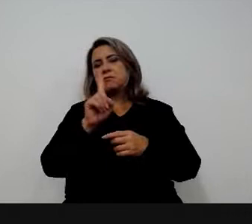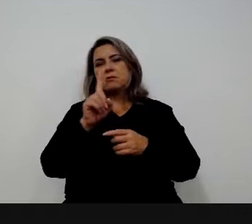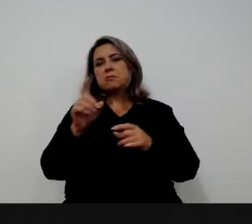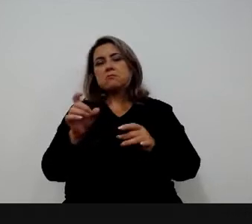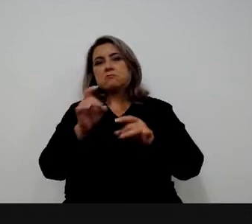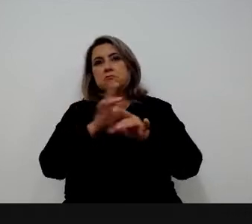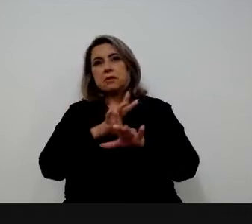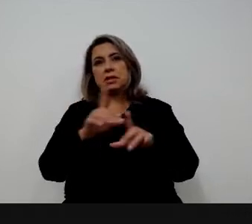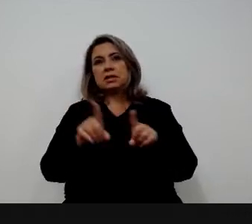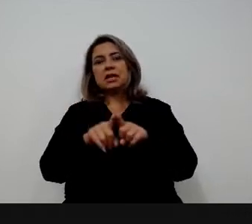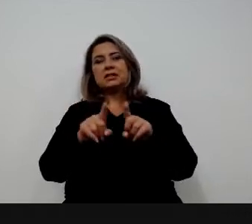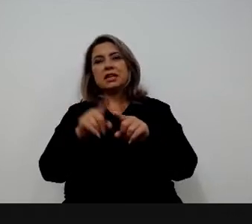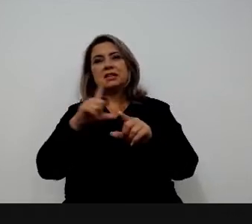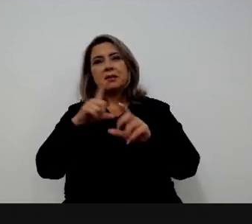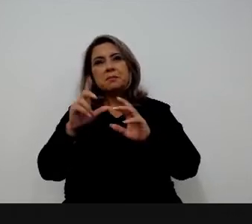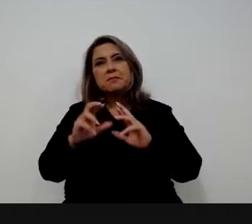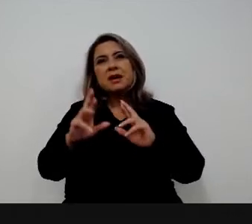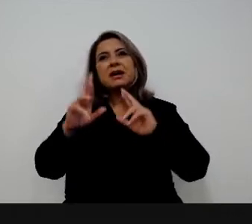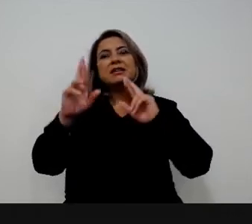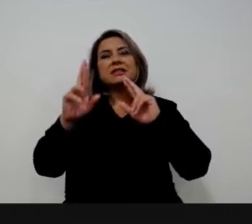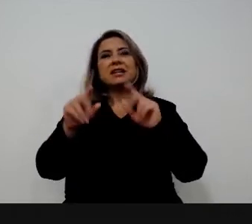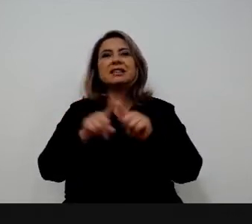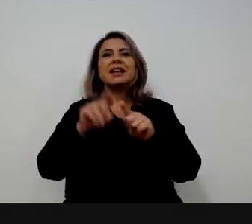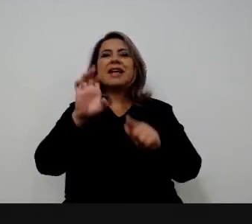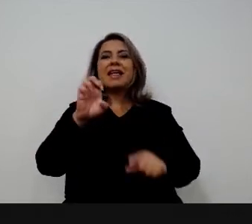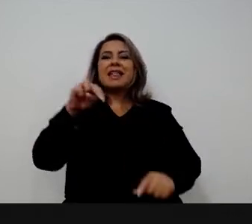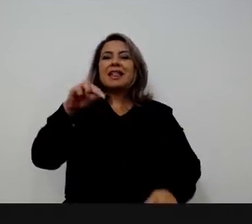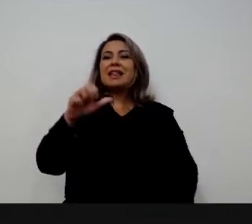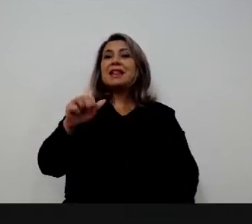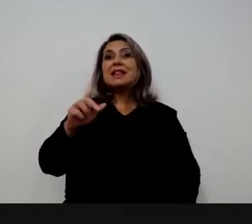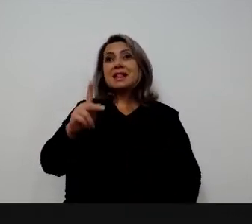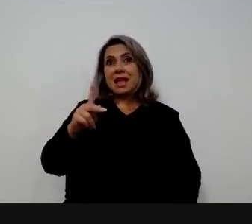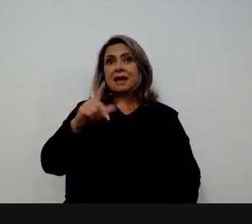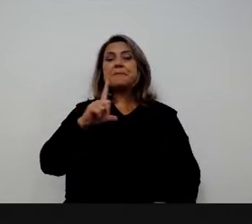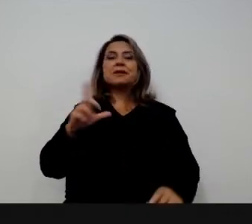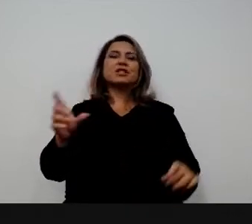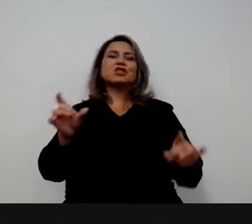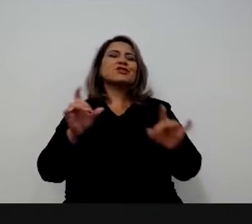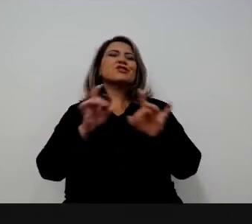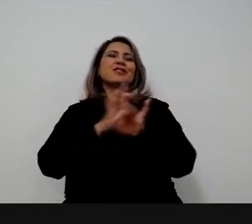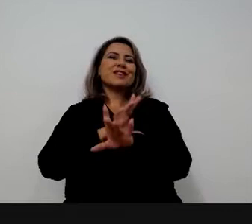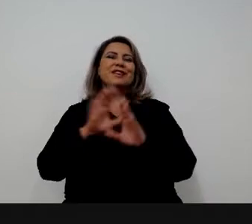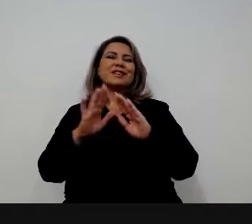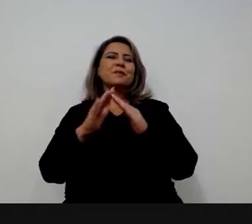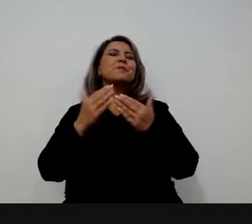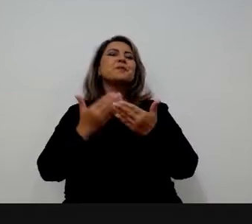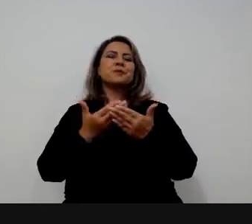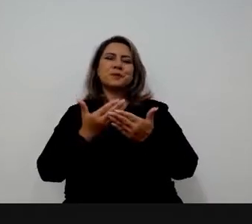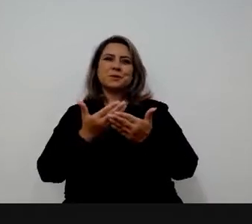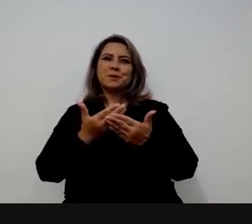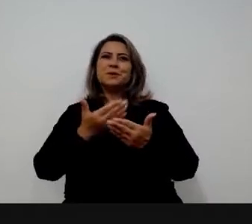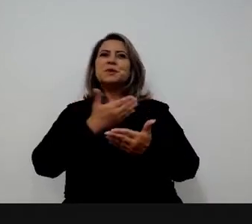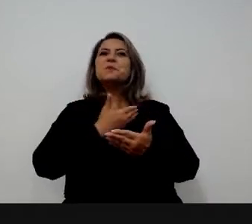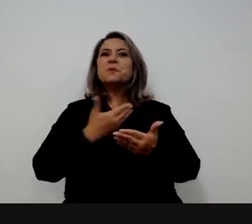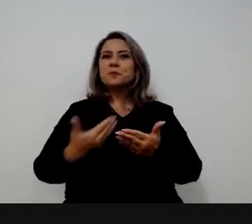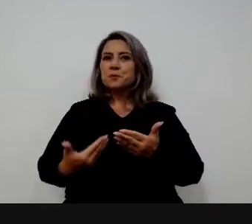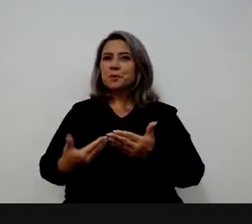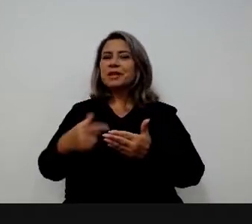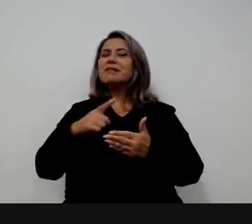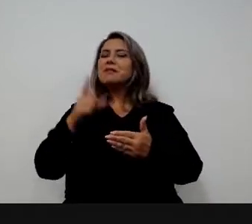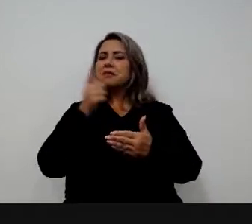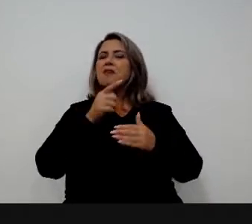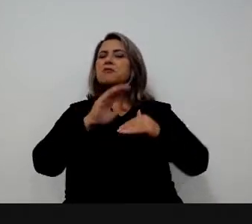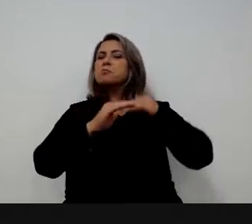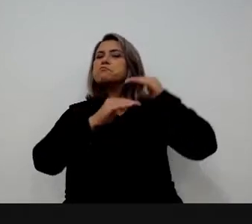muita esperança, logo vai estar, mas a ENAP já está. A ENAP já faz parte dessa rede de escolas de governo e nós temos bastante